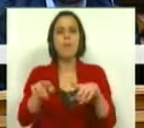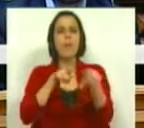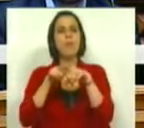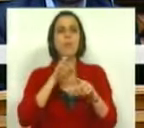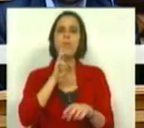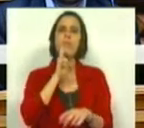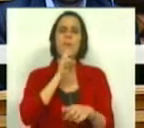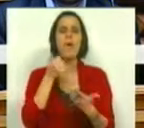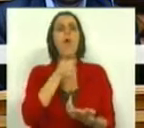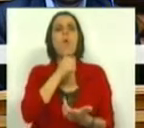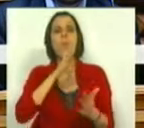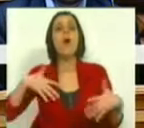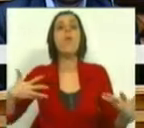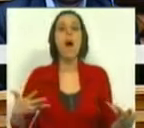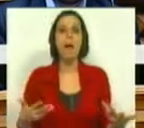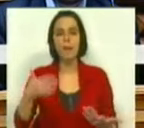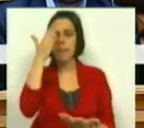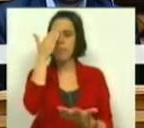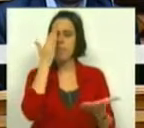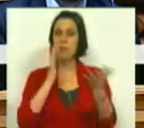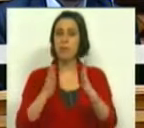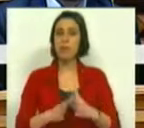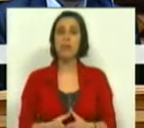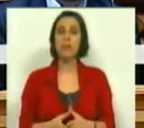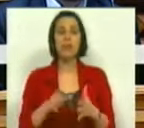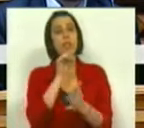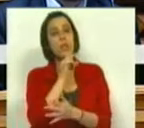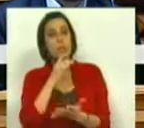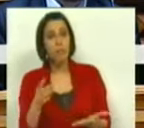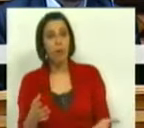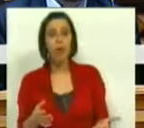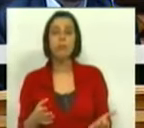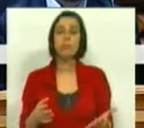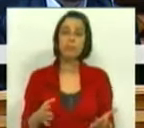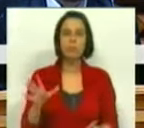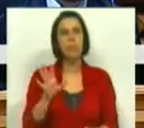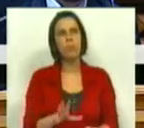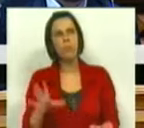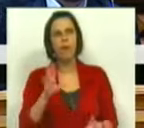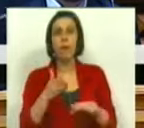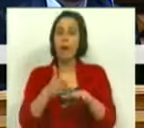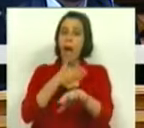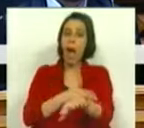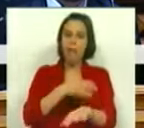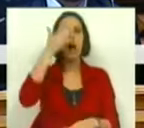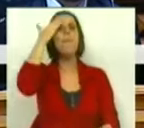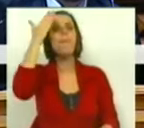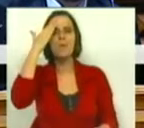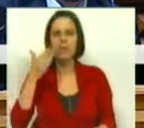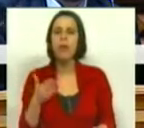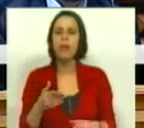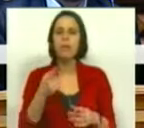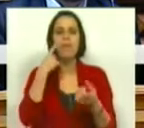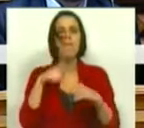político, como e quando é previsível e se pode, de uma forma antecipada, prever